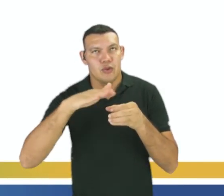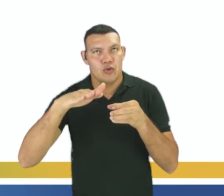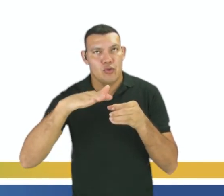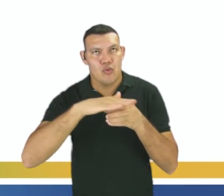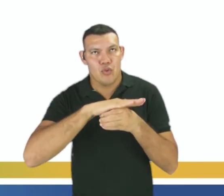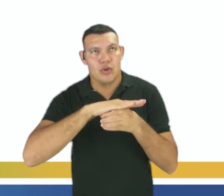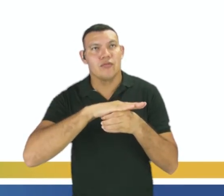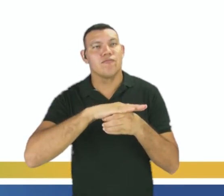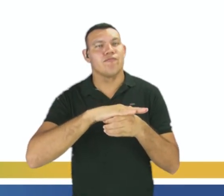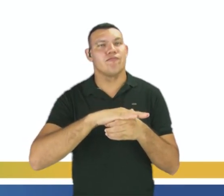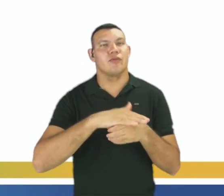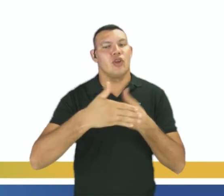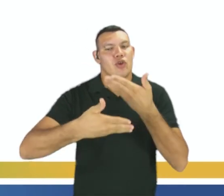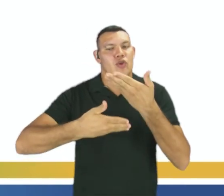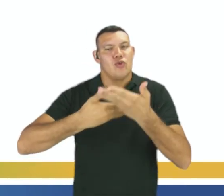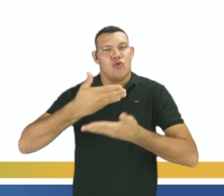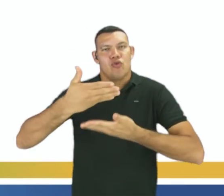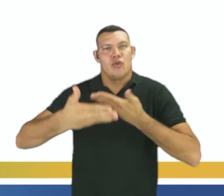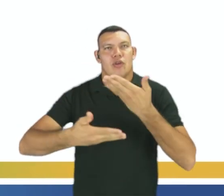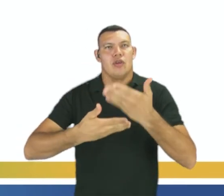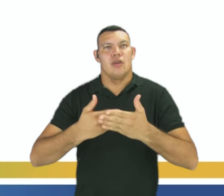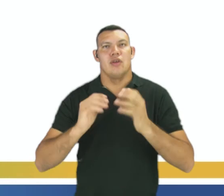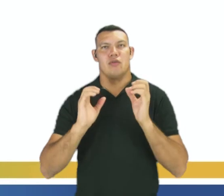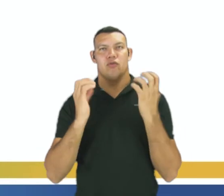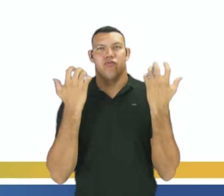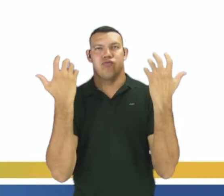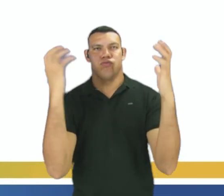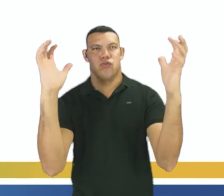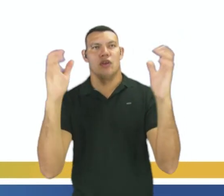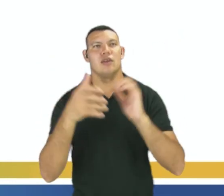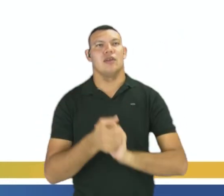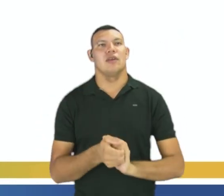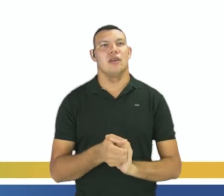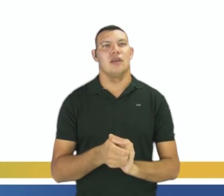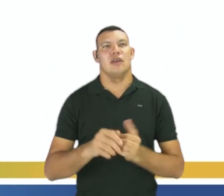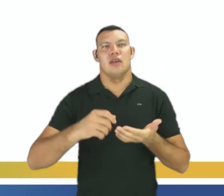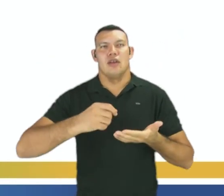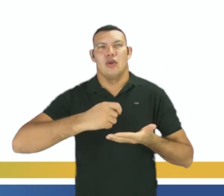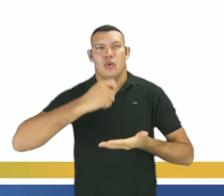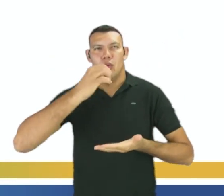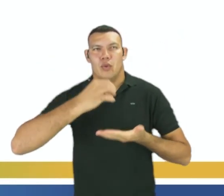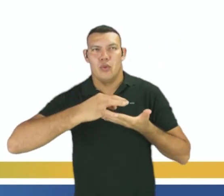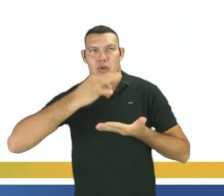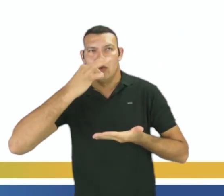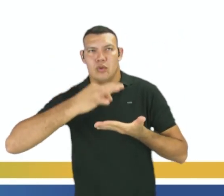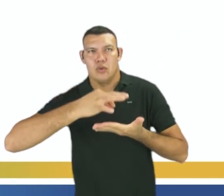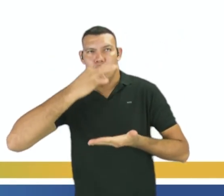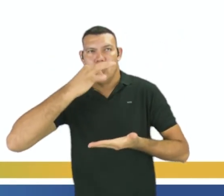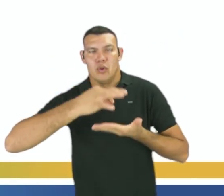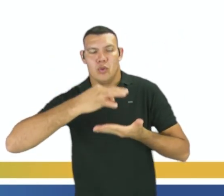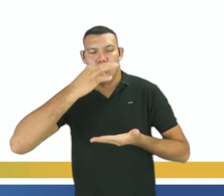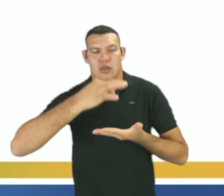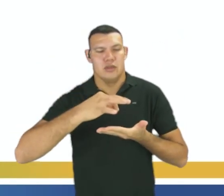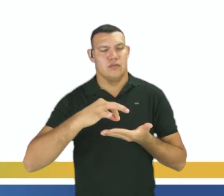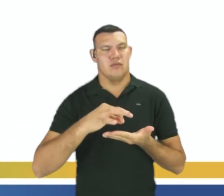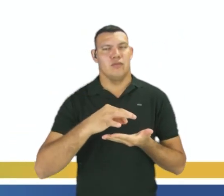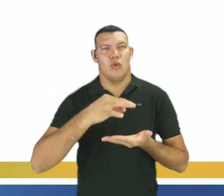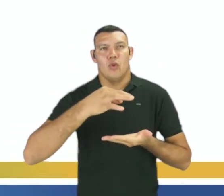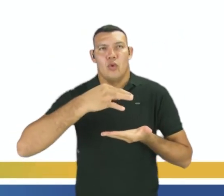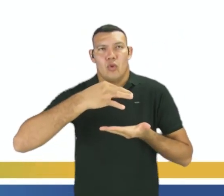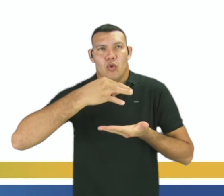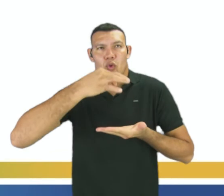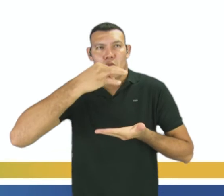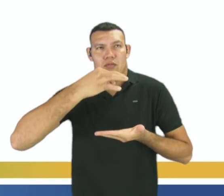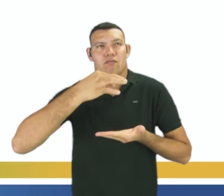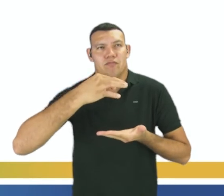ambiente. Então, na letra A, a xícara, ela é aberta, então se a gente tem uma xícara com o café, essa substância